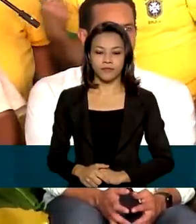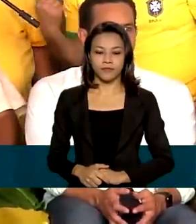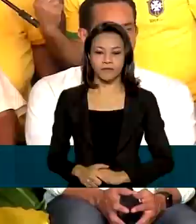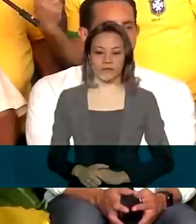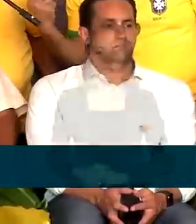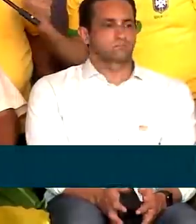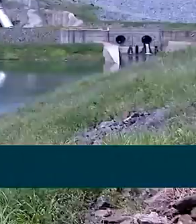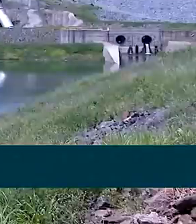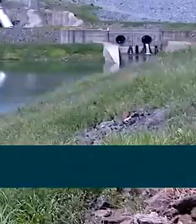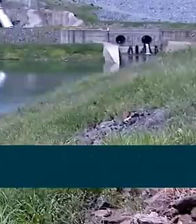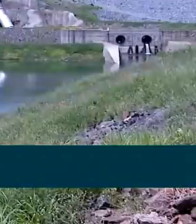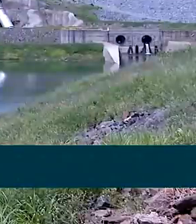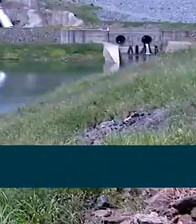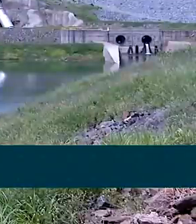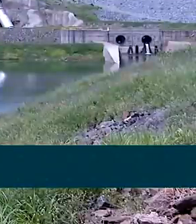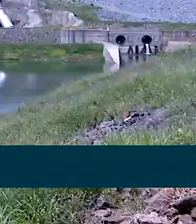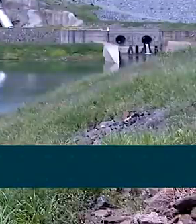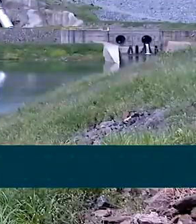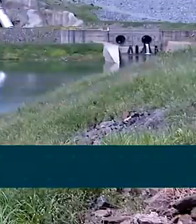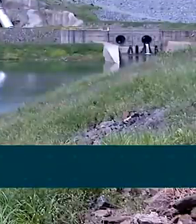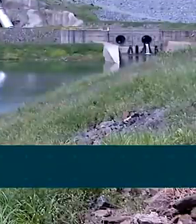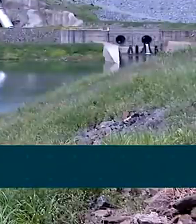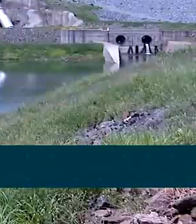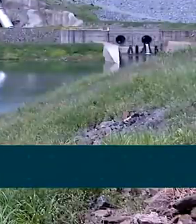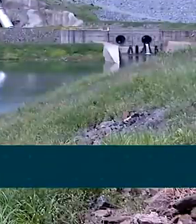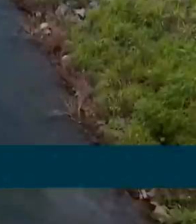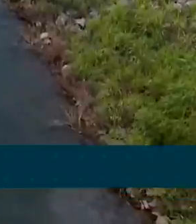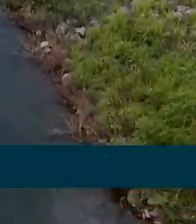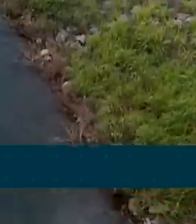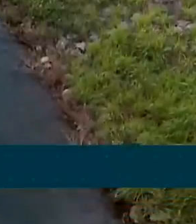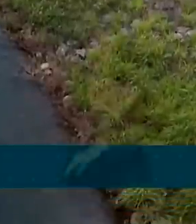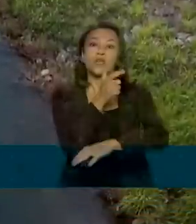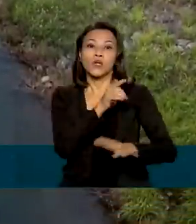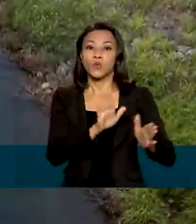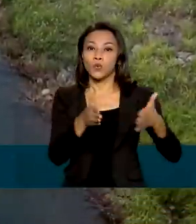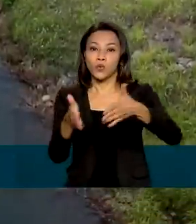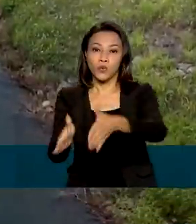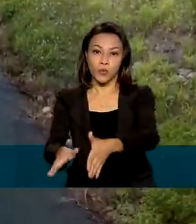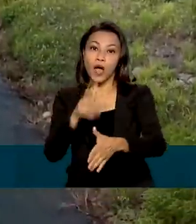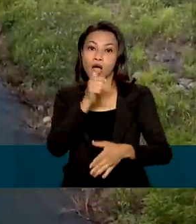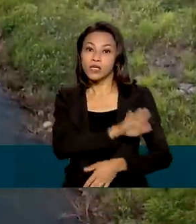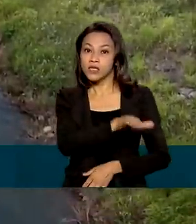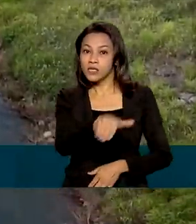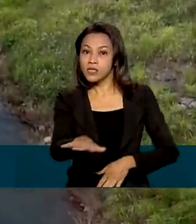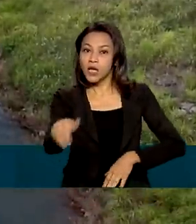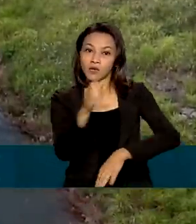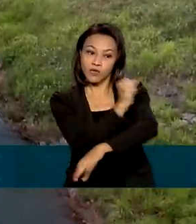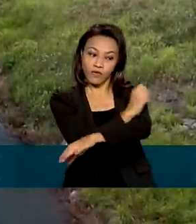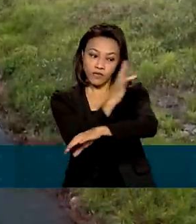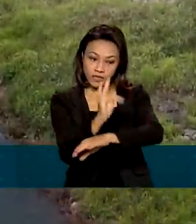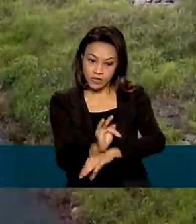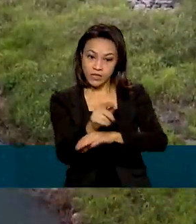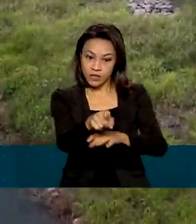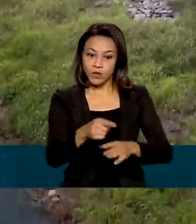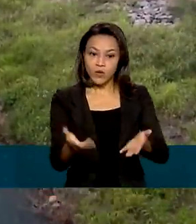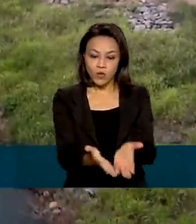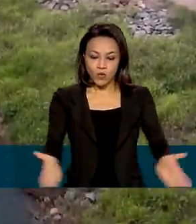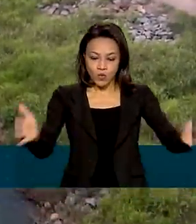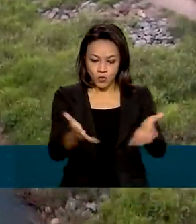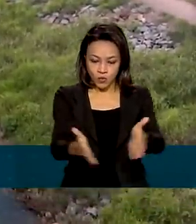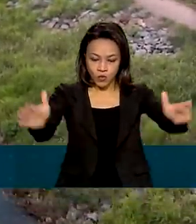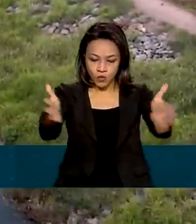do nosso país. Para chegar até o Rio Grande do Norte, as águas do São Francisco passam por barragem e